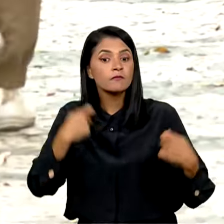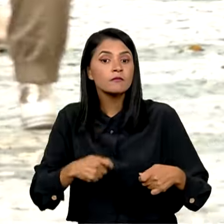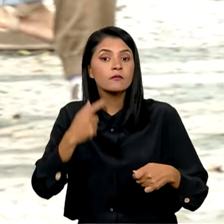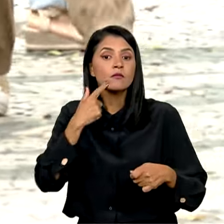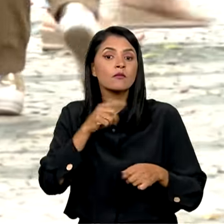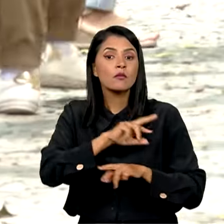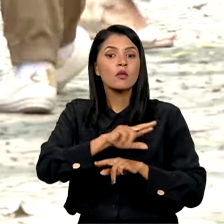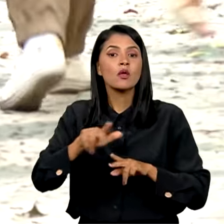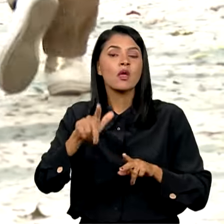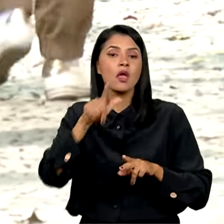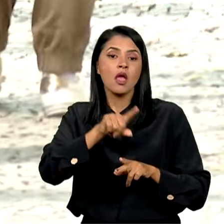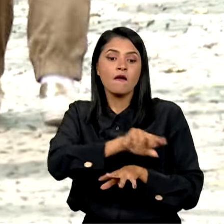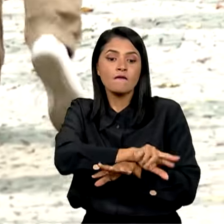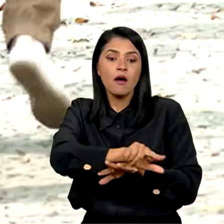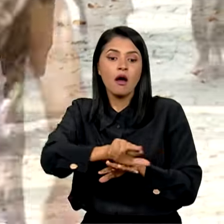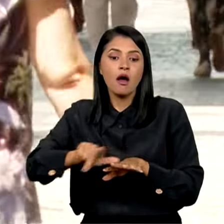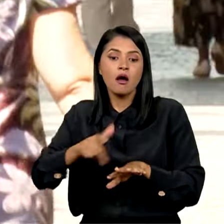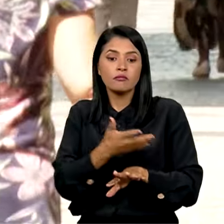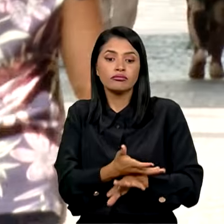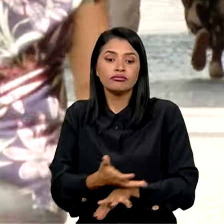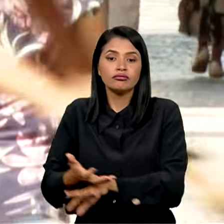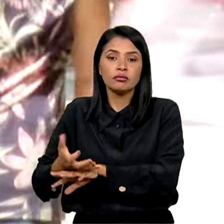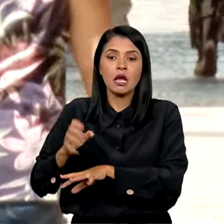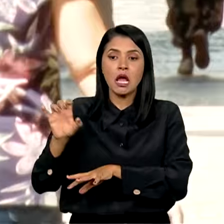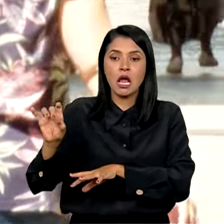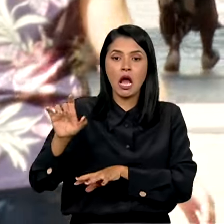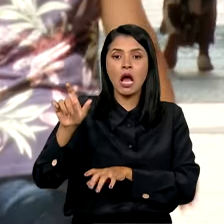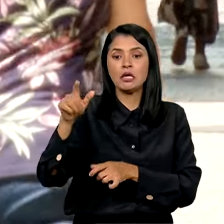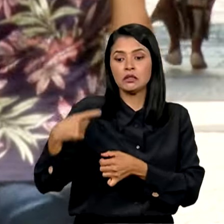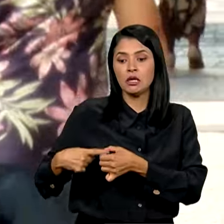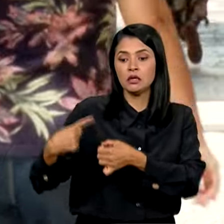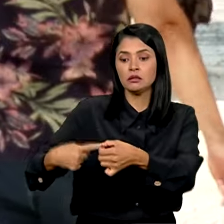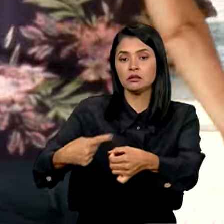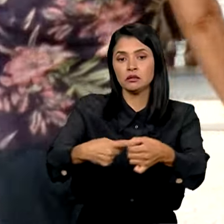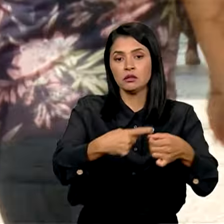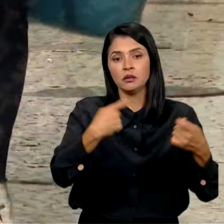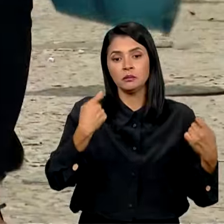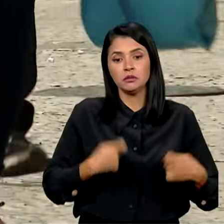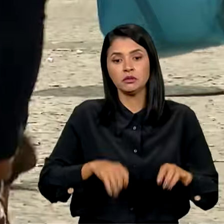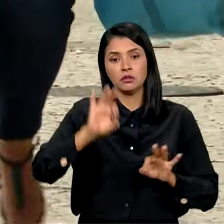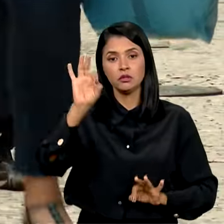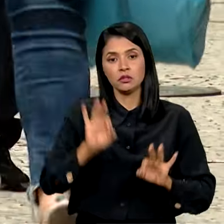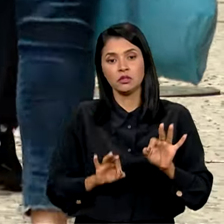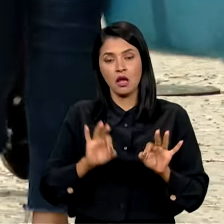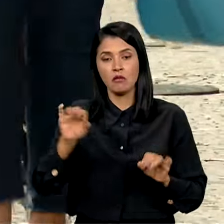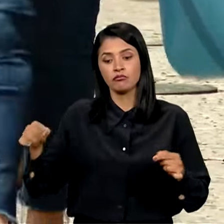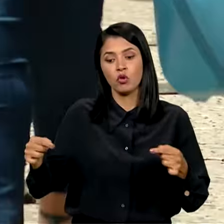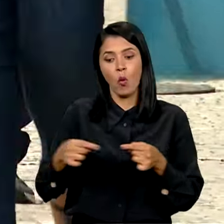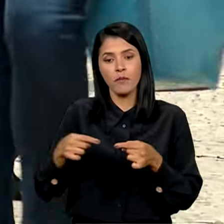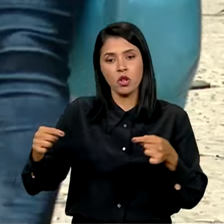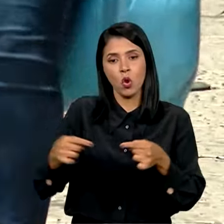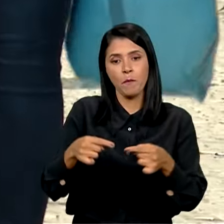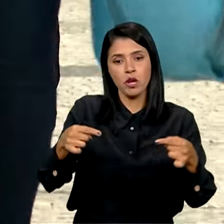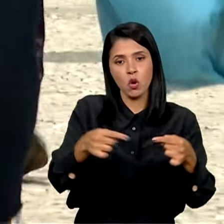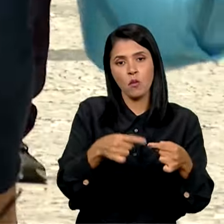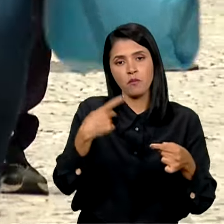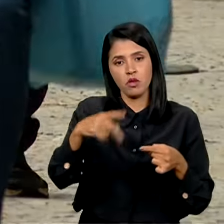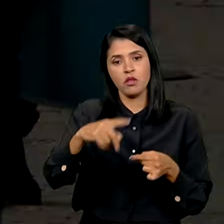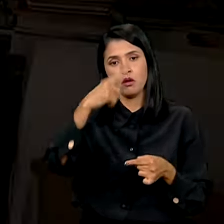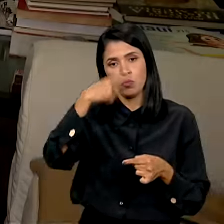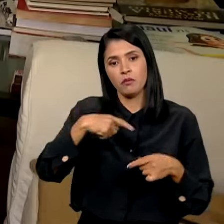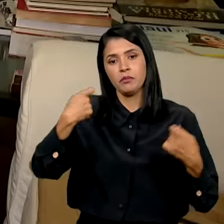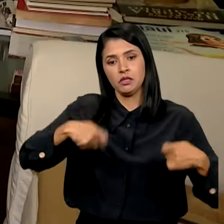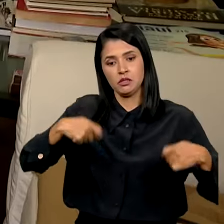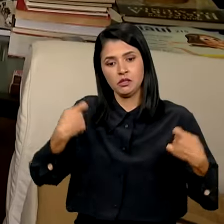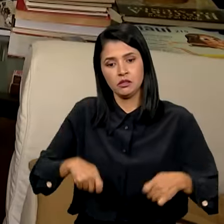abordagem multidisciplinar em que cada cidade deve traçar planos adequados às suas necessidades.